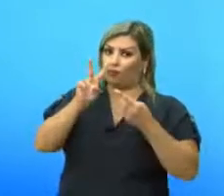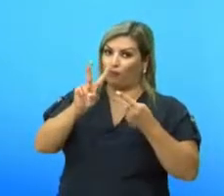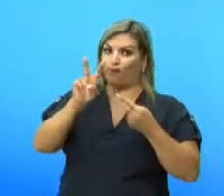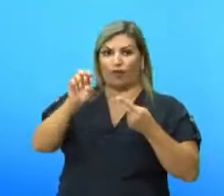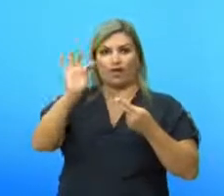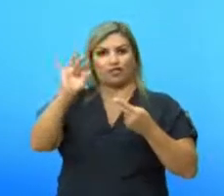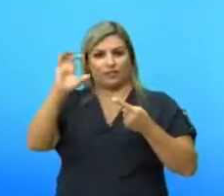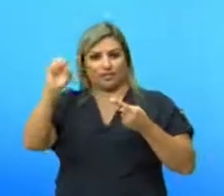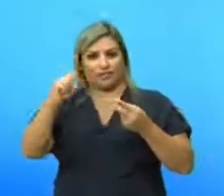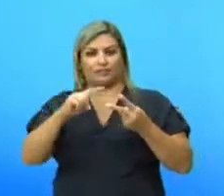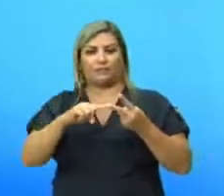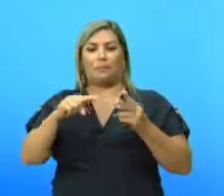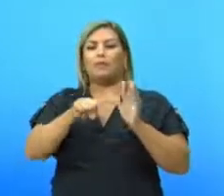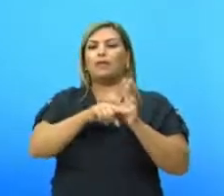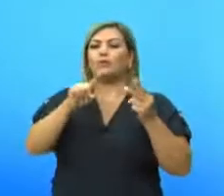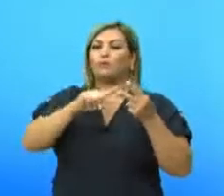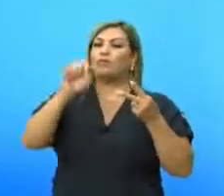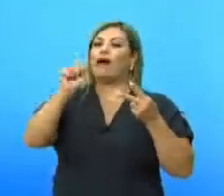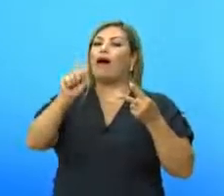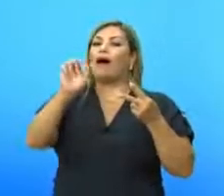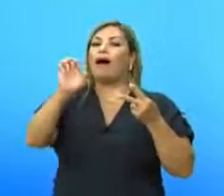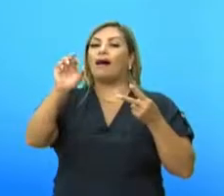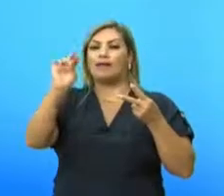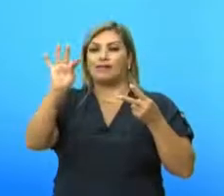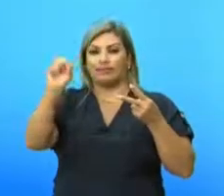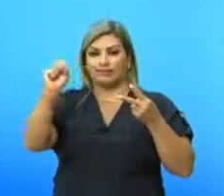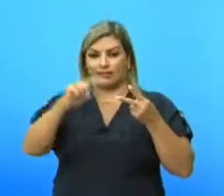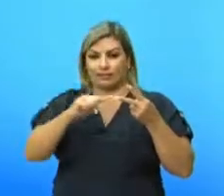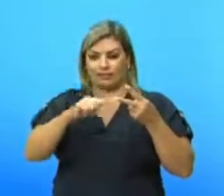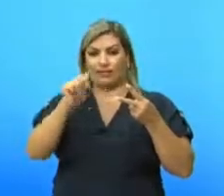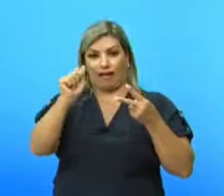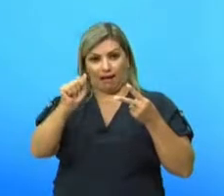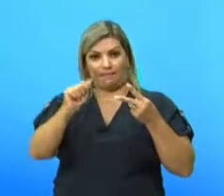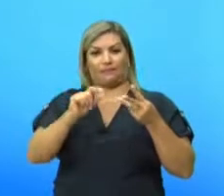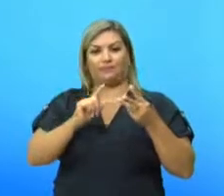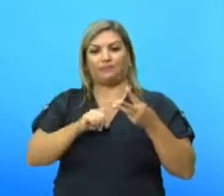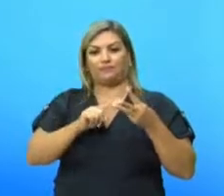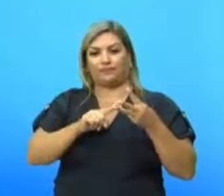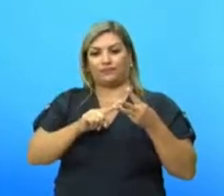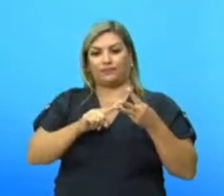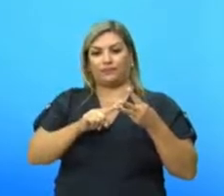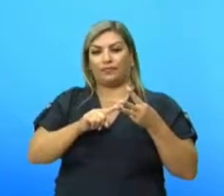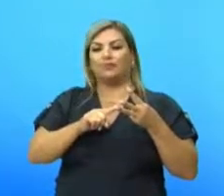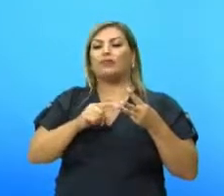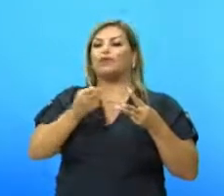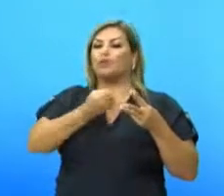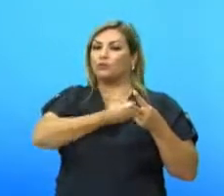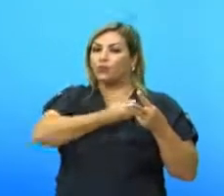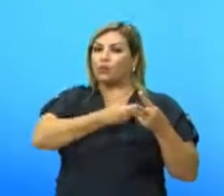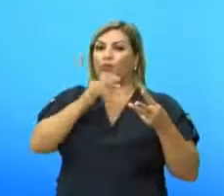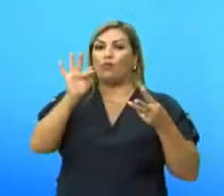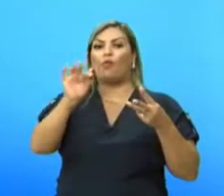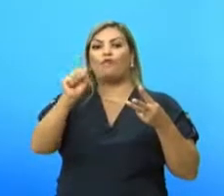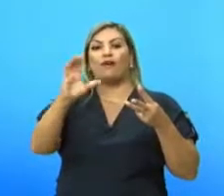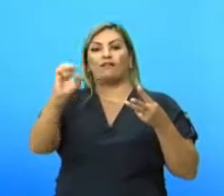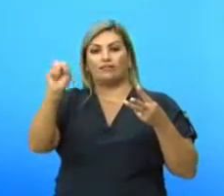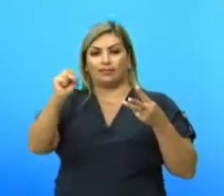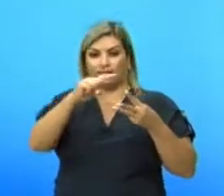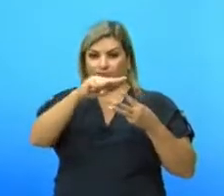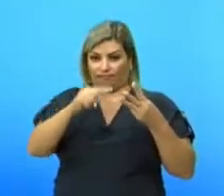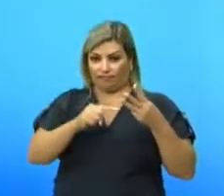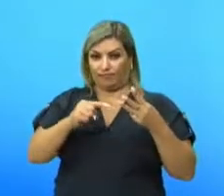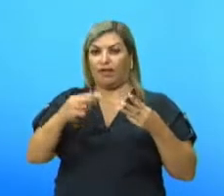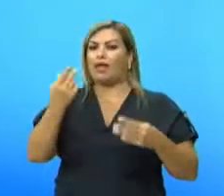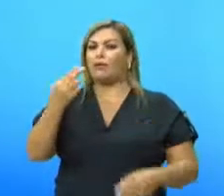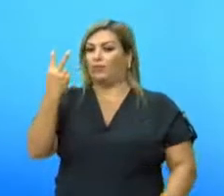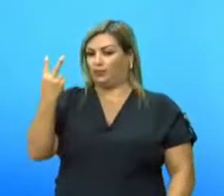vértices, menos a quantidade, número de arestas, mais o número de faces é igual a